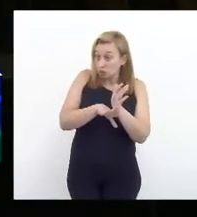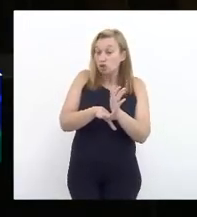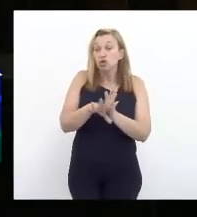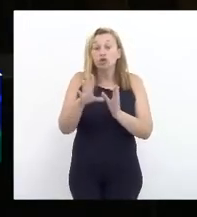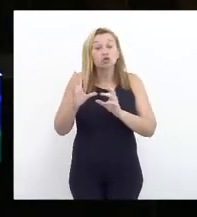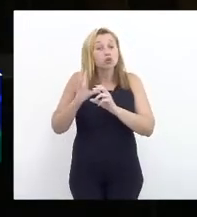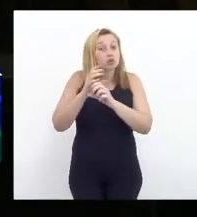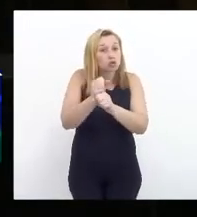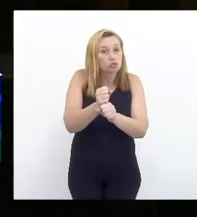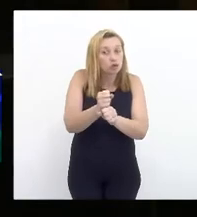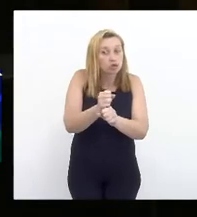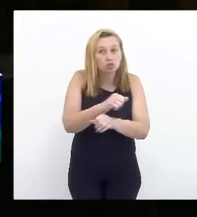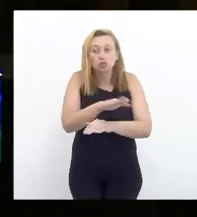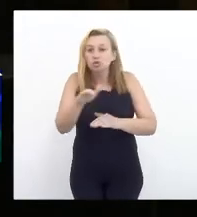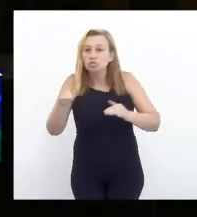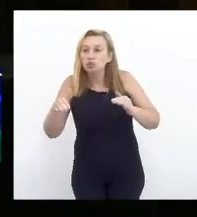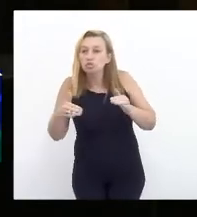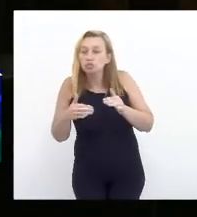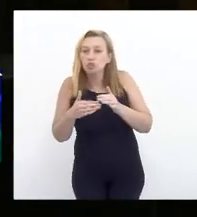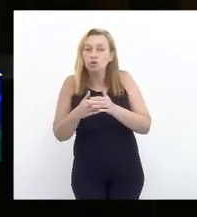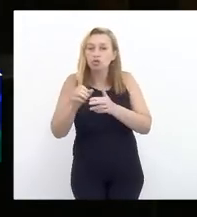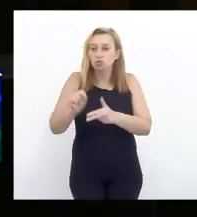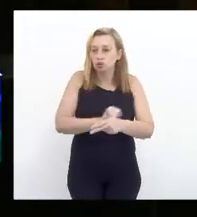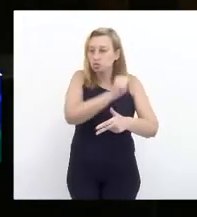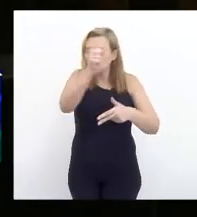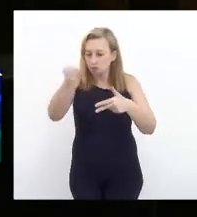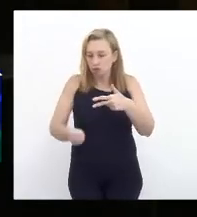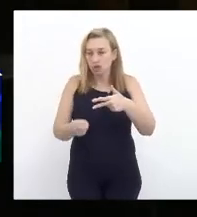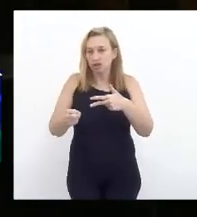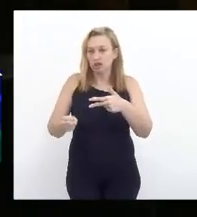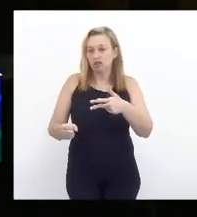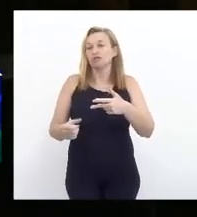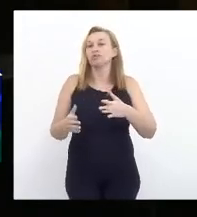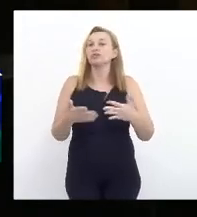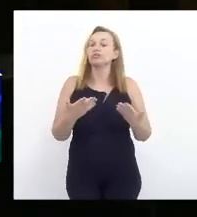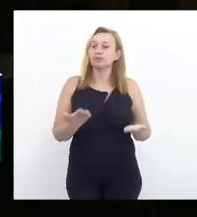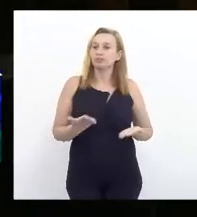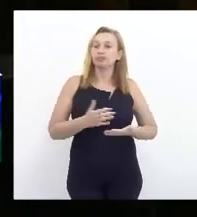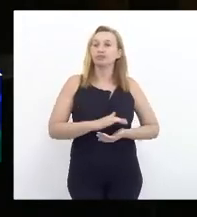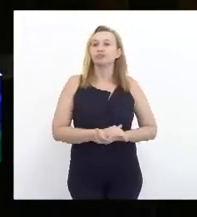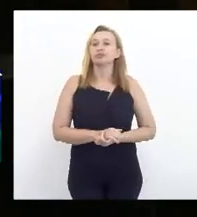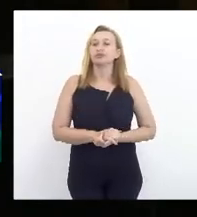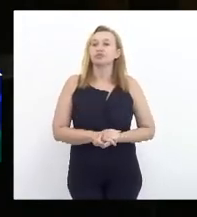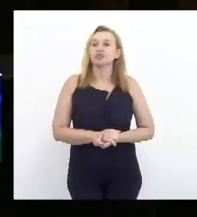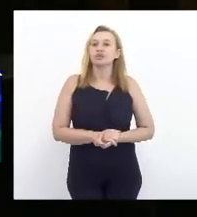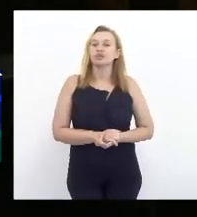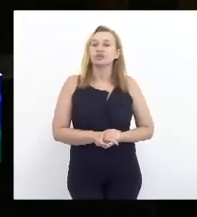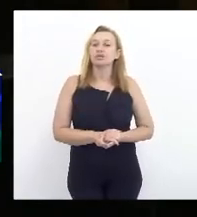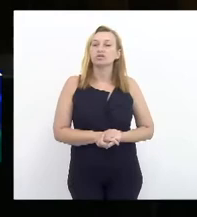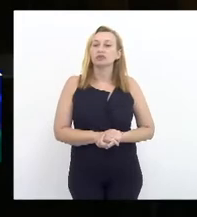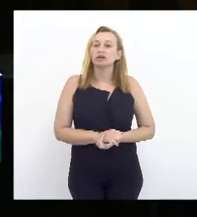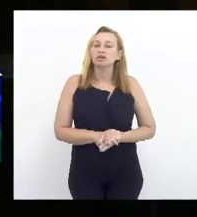somando os gastos de todos os poderes. Então, essa foi uma das